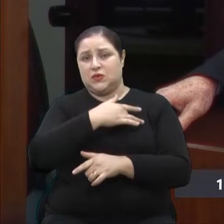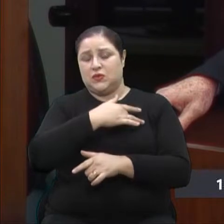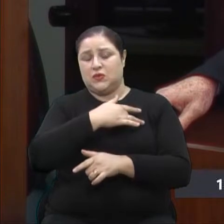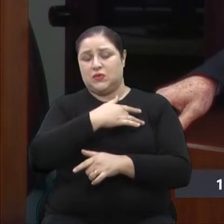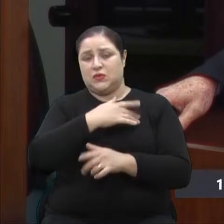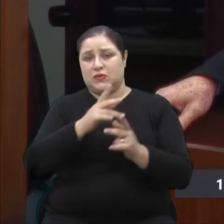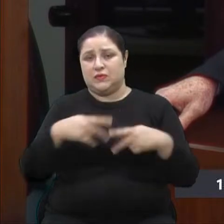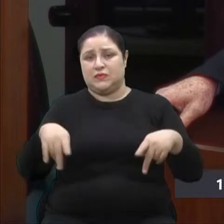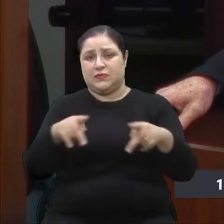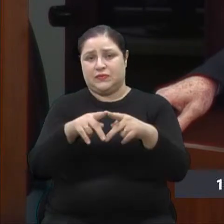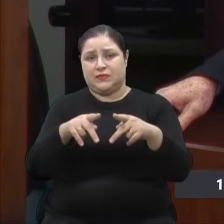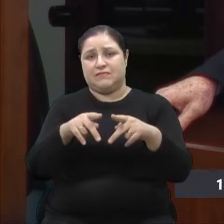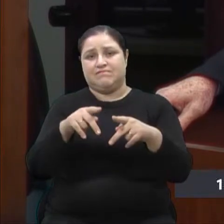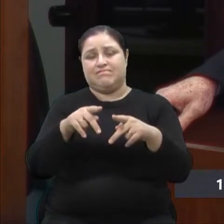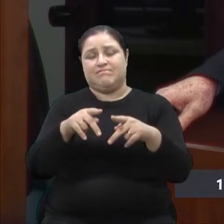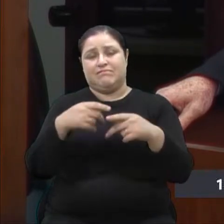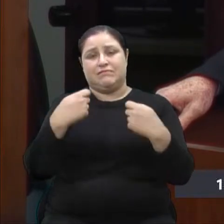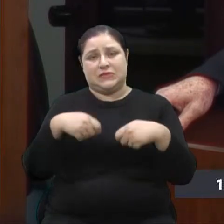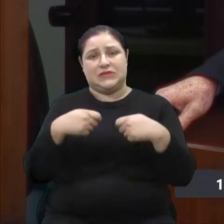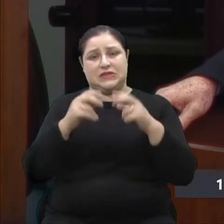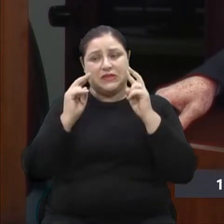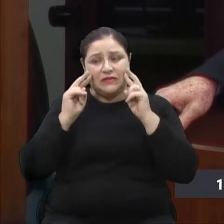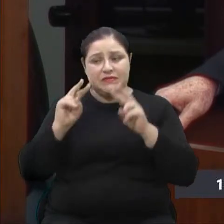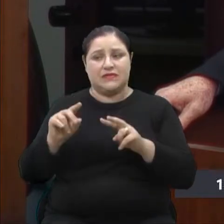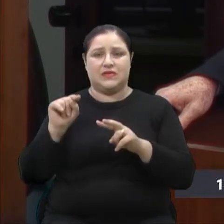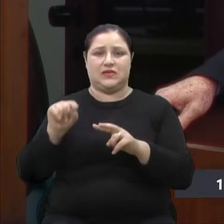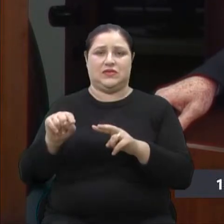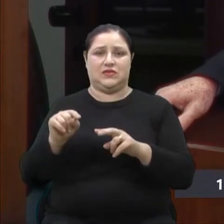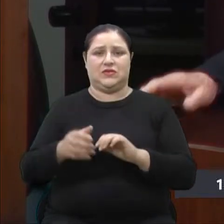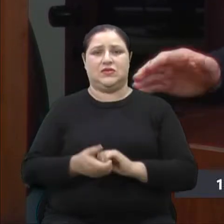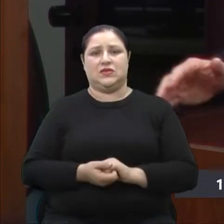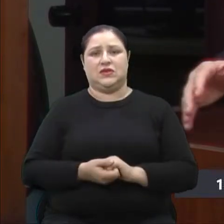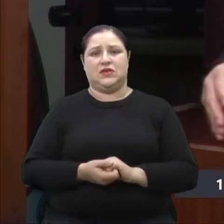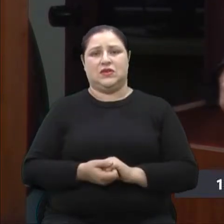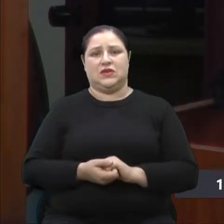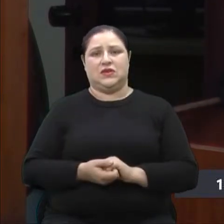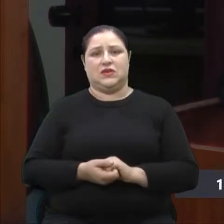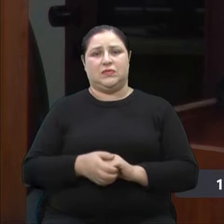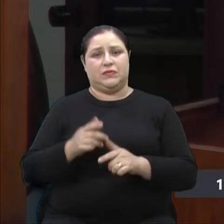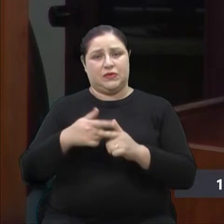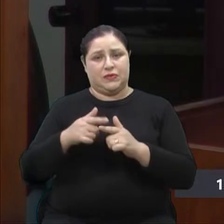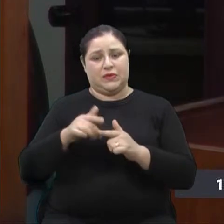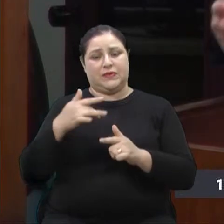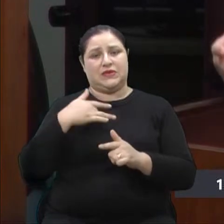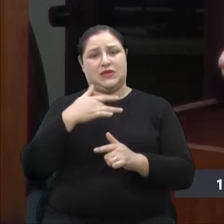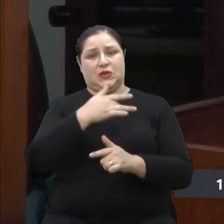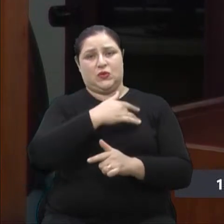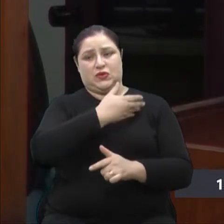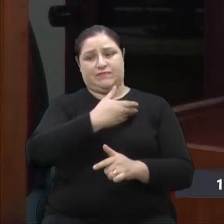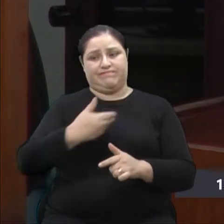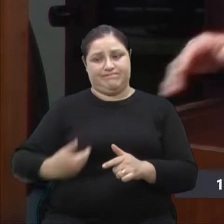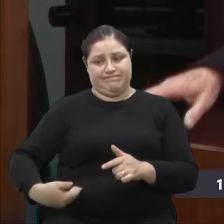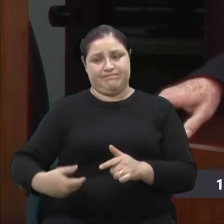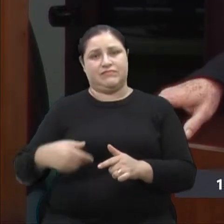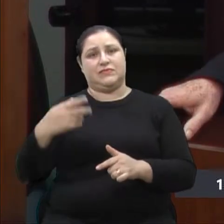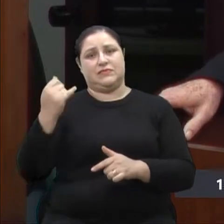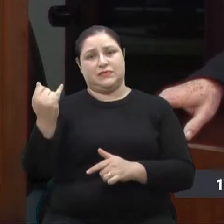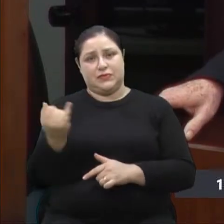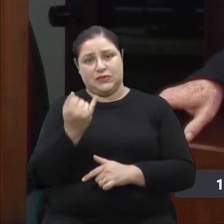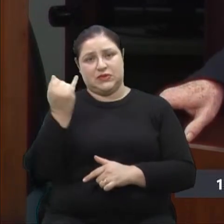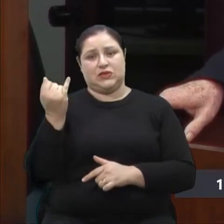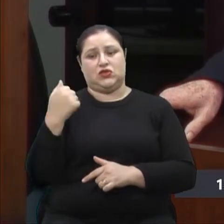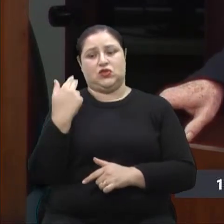É importante que se tenha uma preocupação, nós, cirurgião